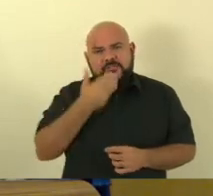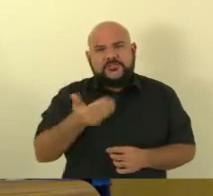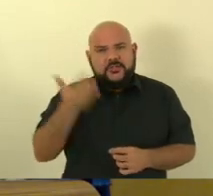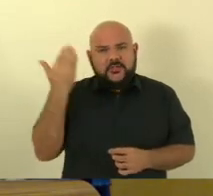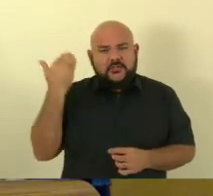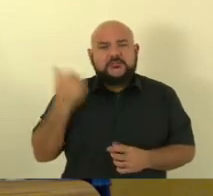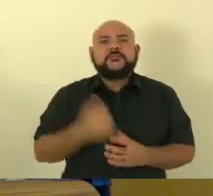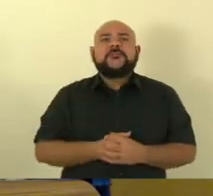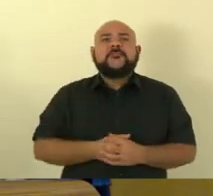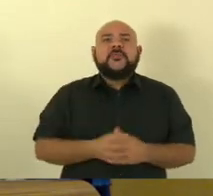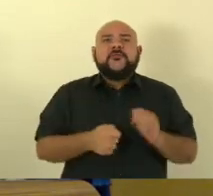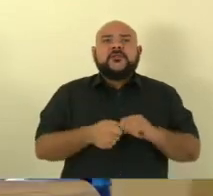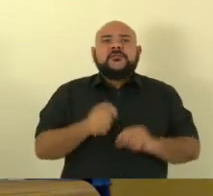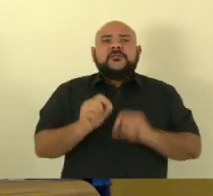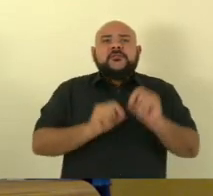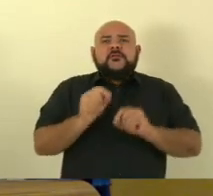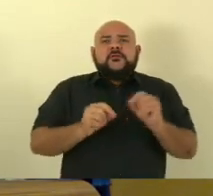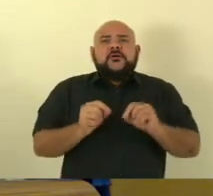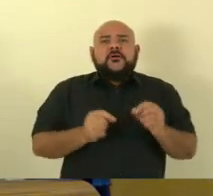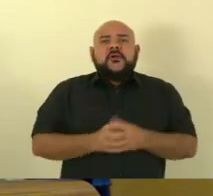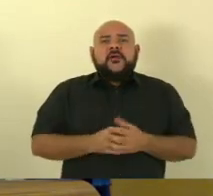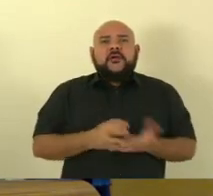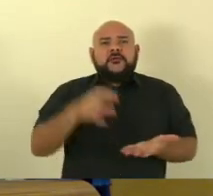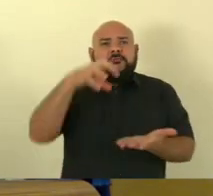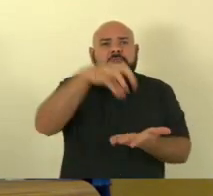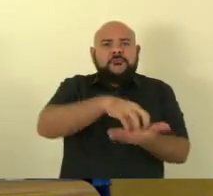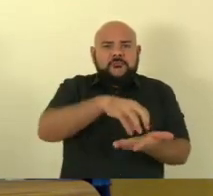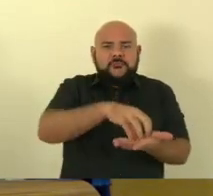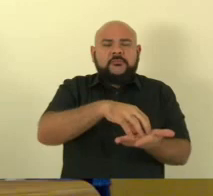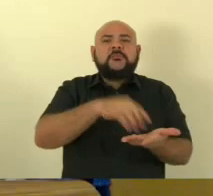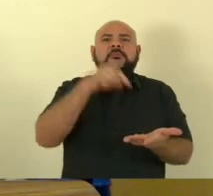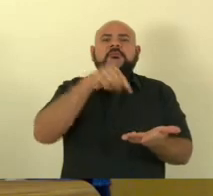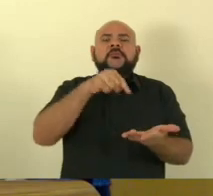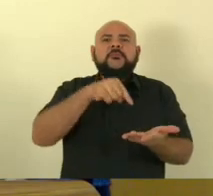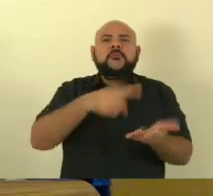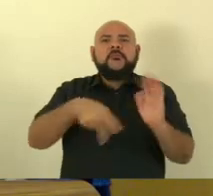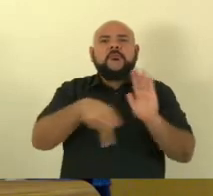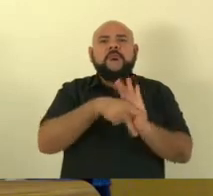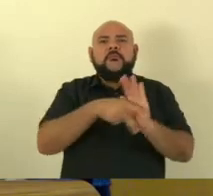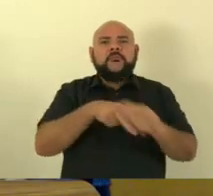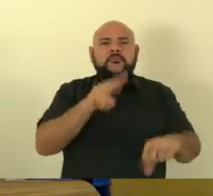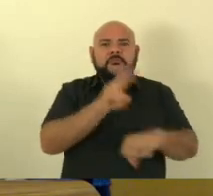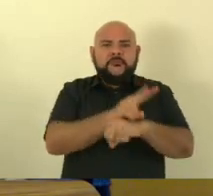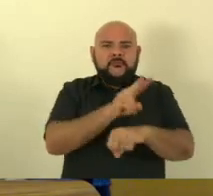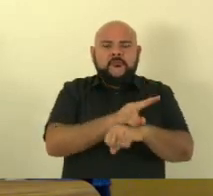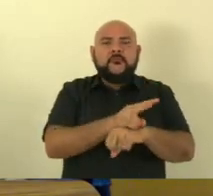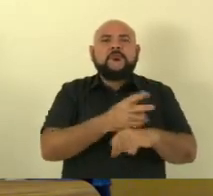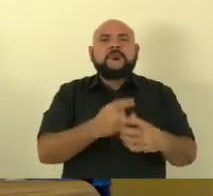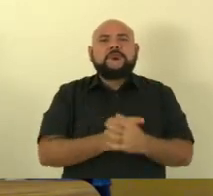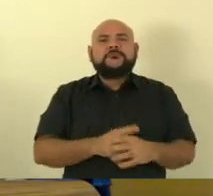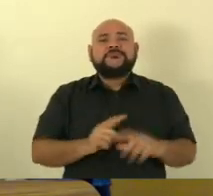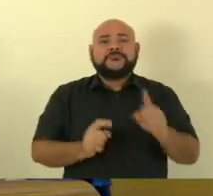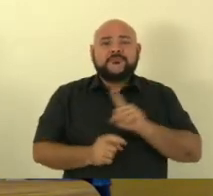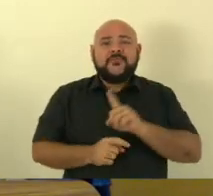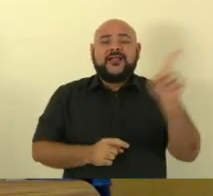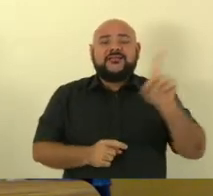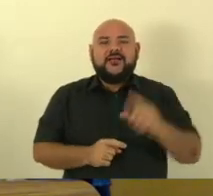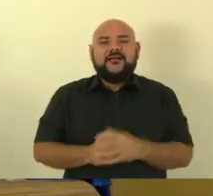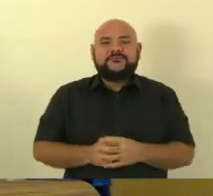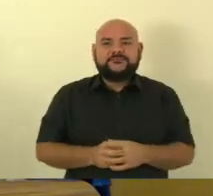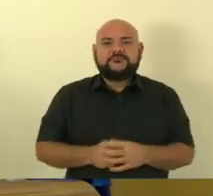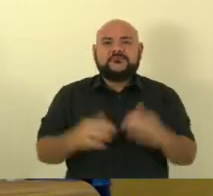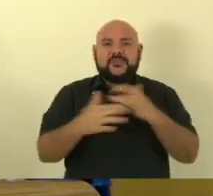antigo posto fiscal, denominado Zito Pinel, e localizado exatamente no distrito de Pequiá,